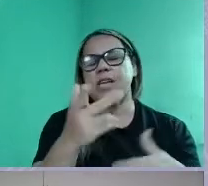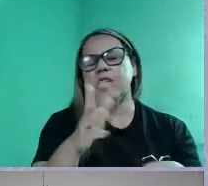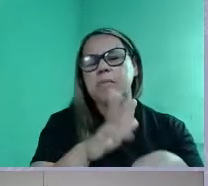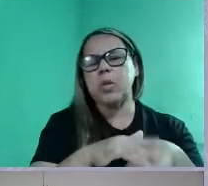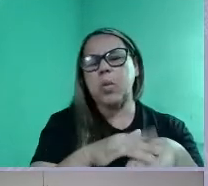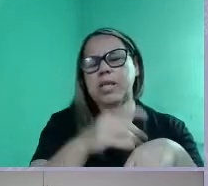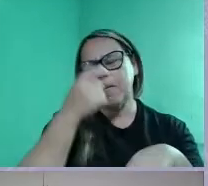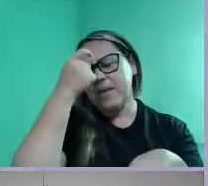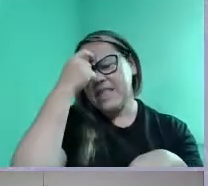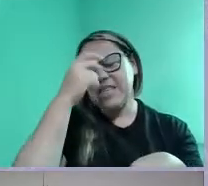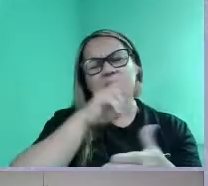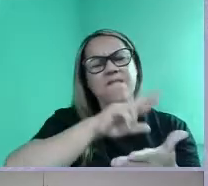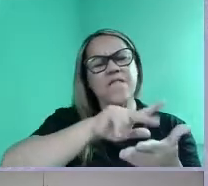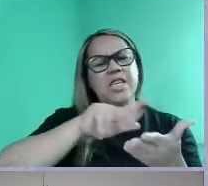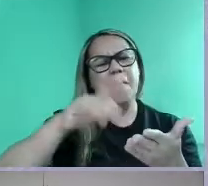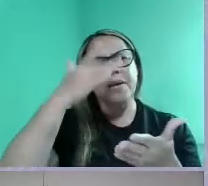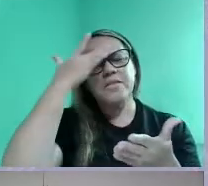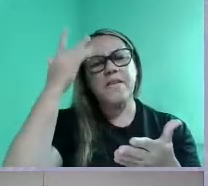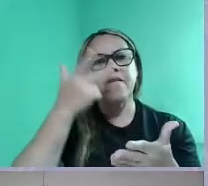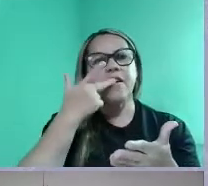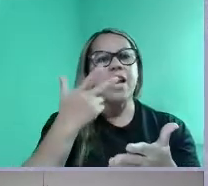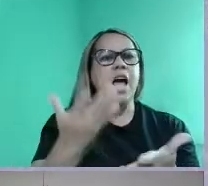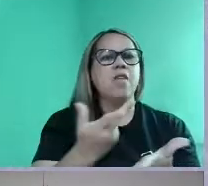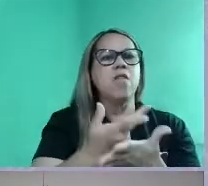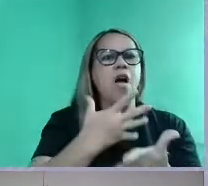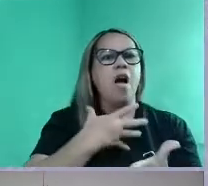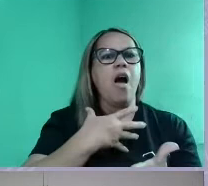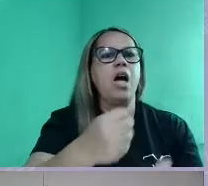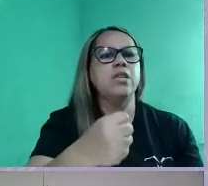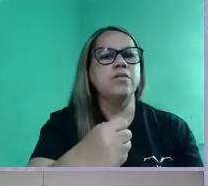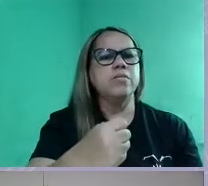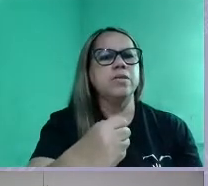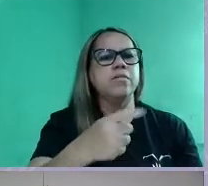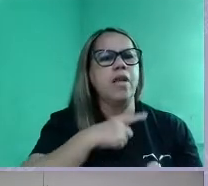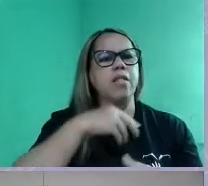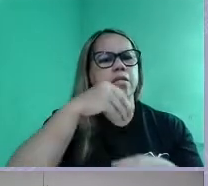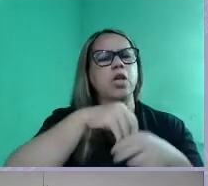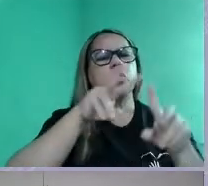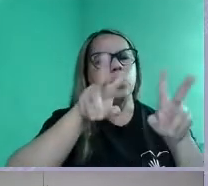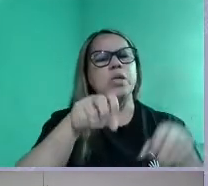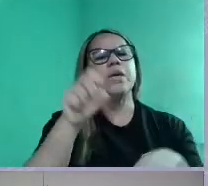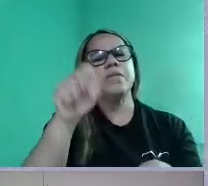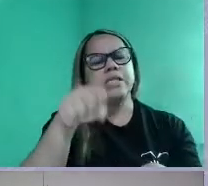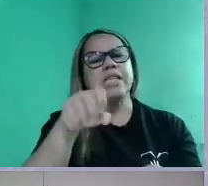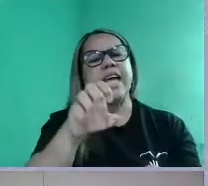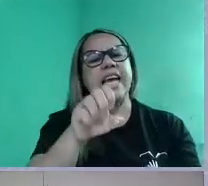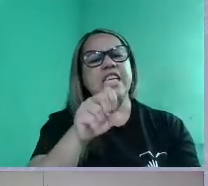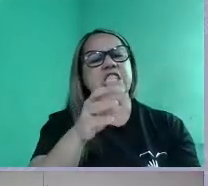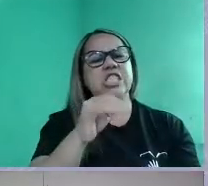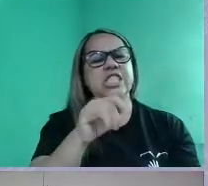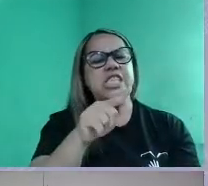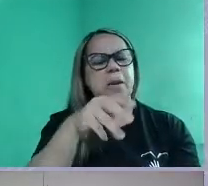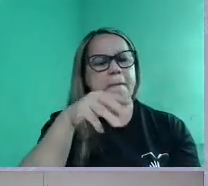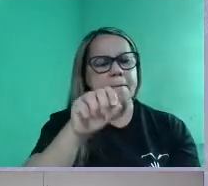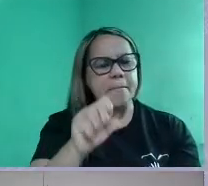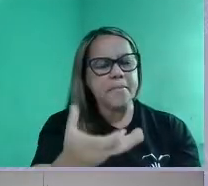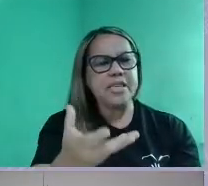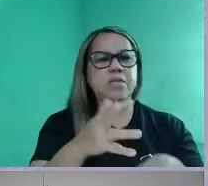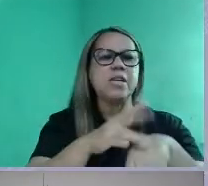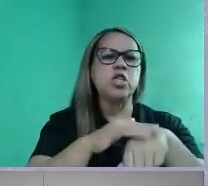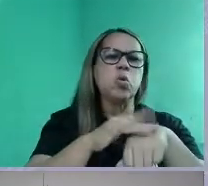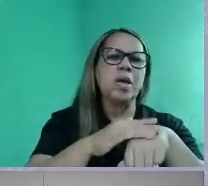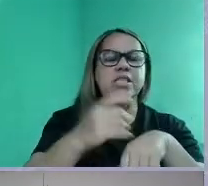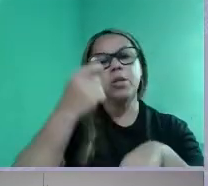Muitas pessoas relataram casos de suicídio, tá dentro do tema, claro, estigmas em relação às doenças